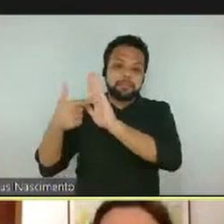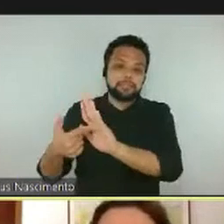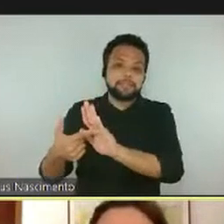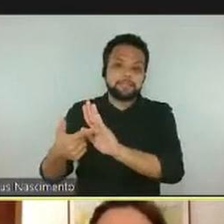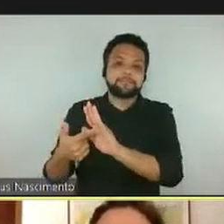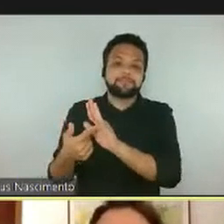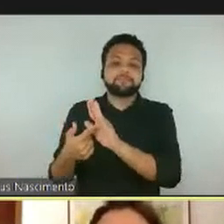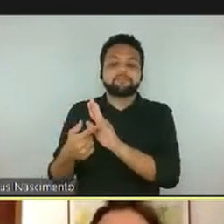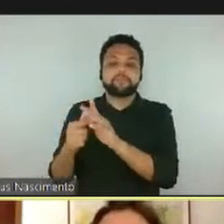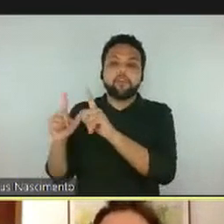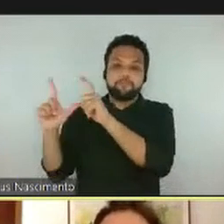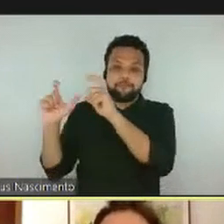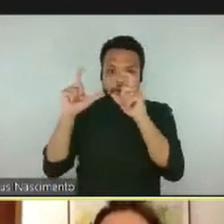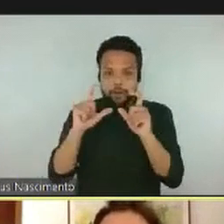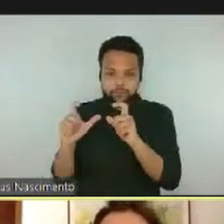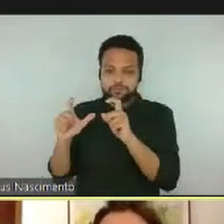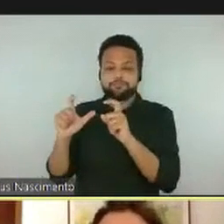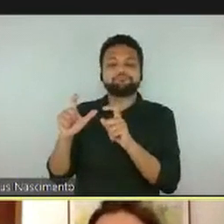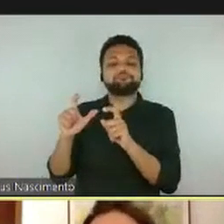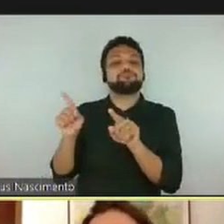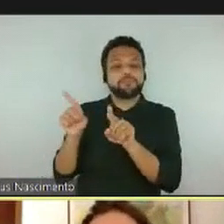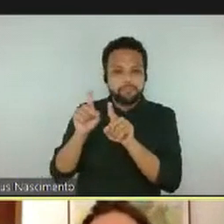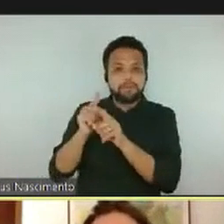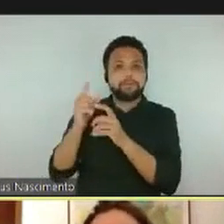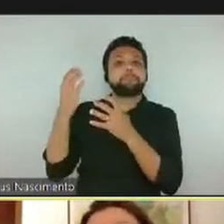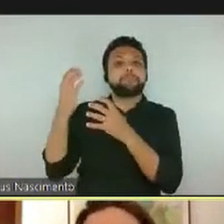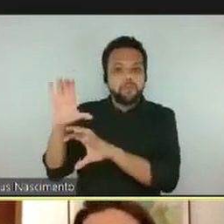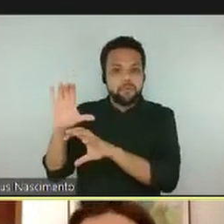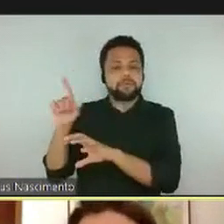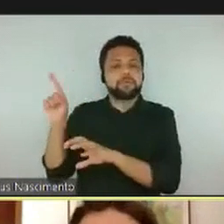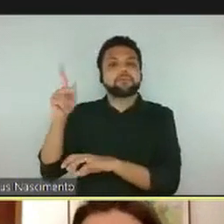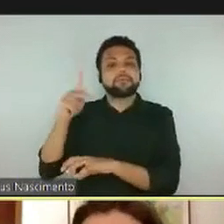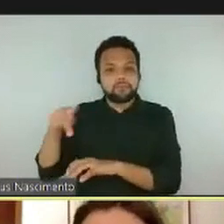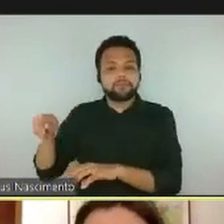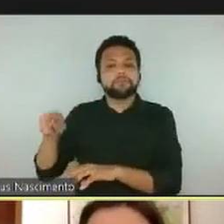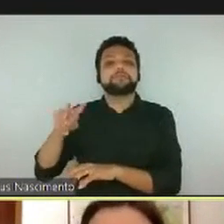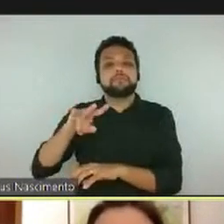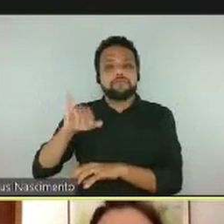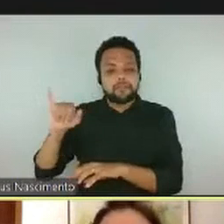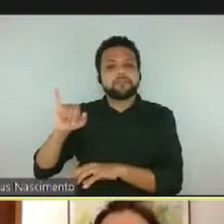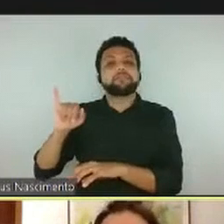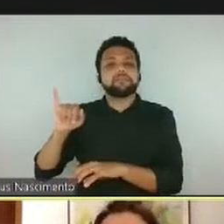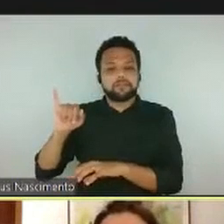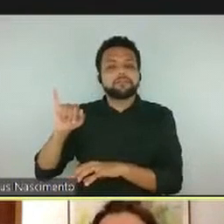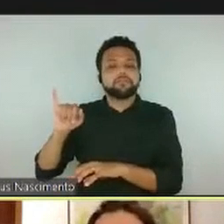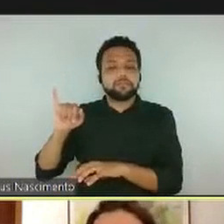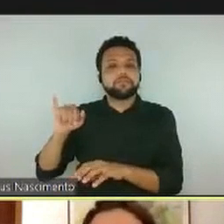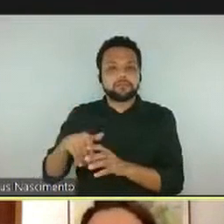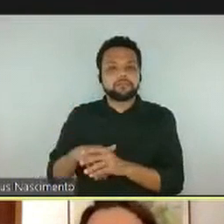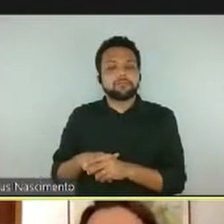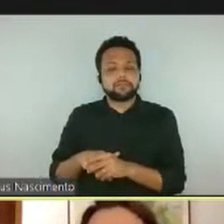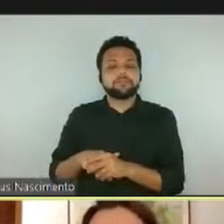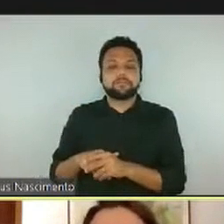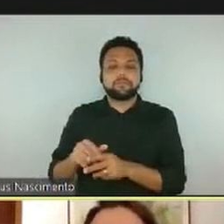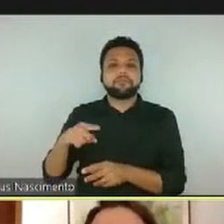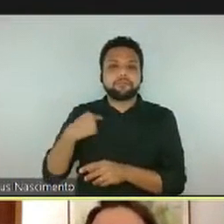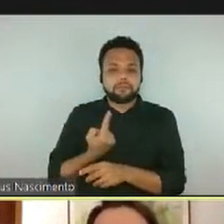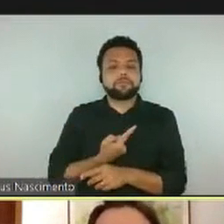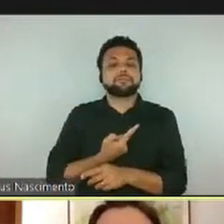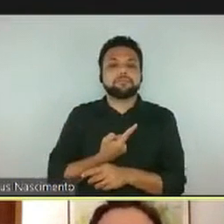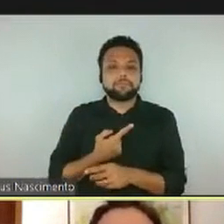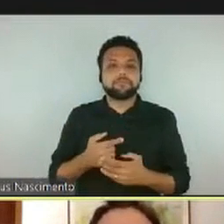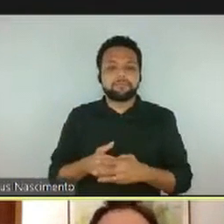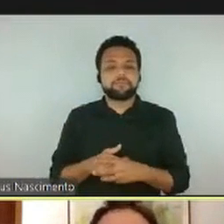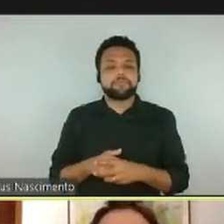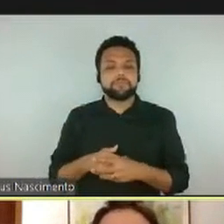fotos que vão, os professores, professores que se manifestam, todos, quando estamos remotamente em